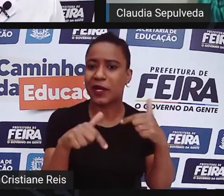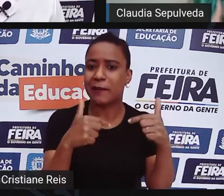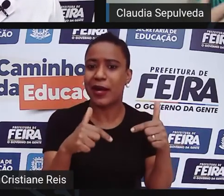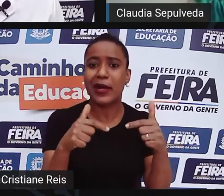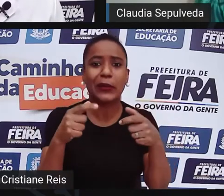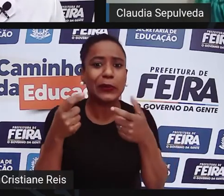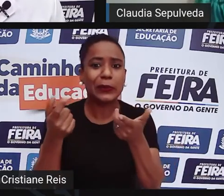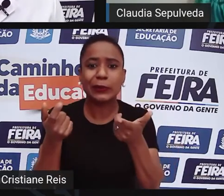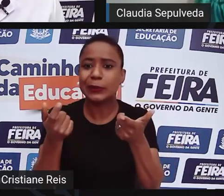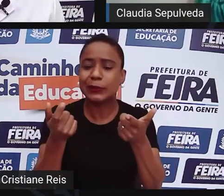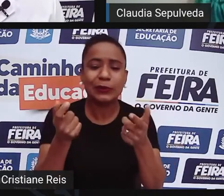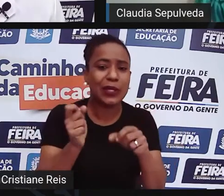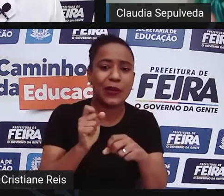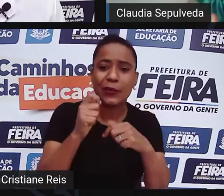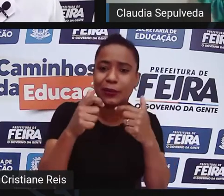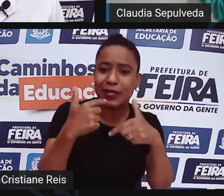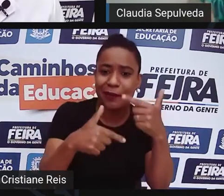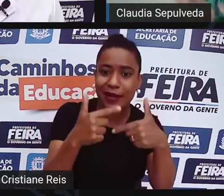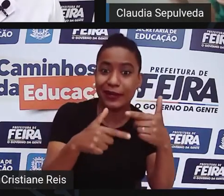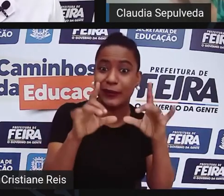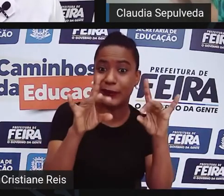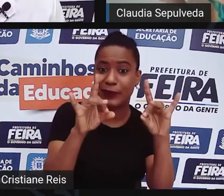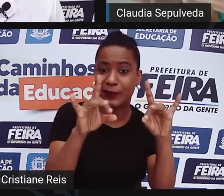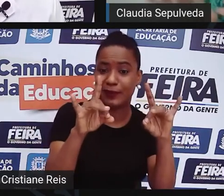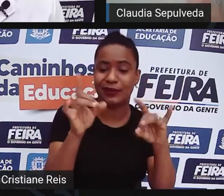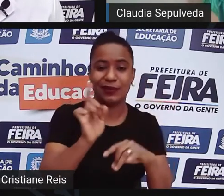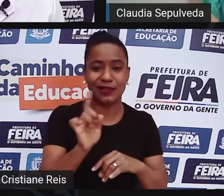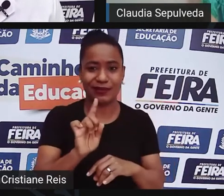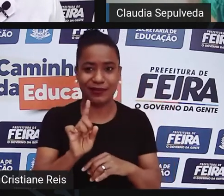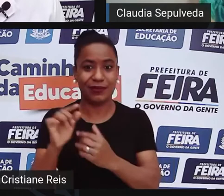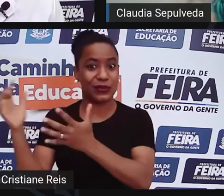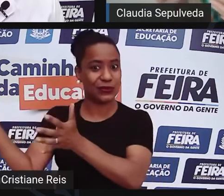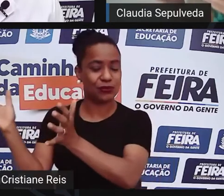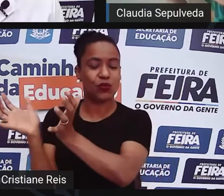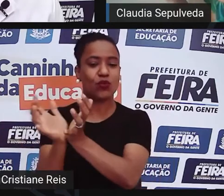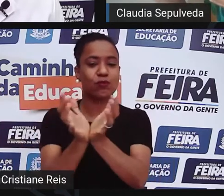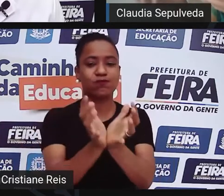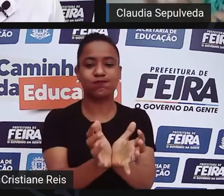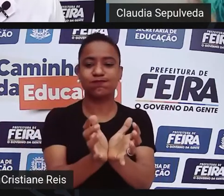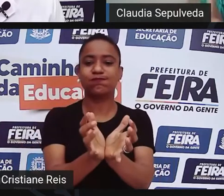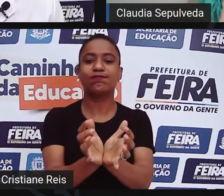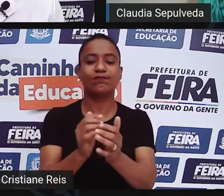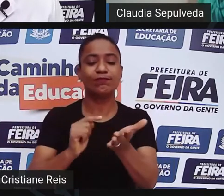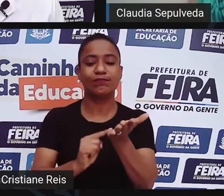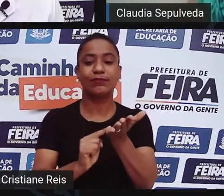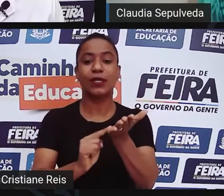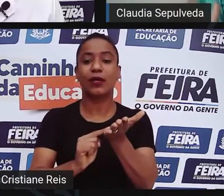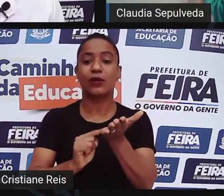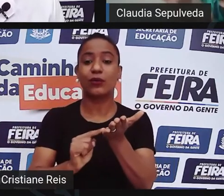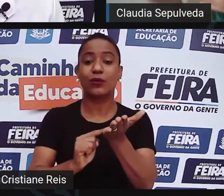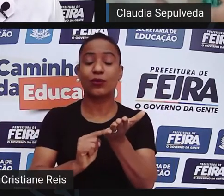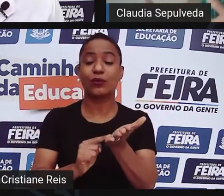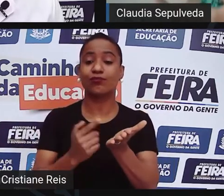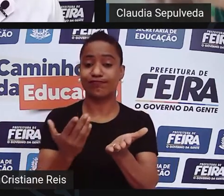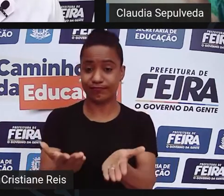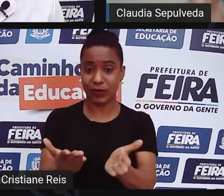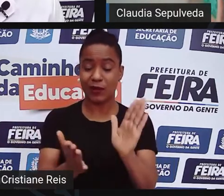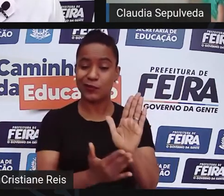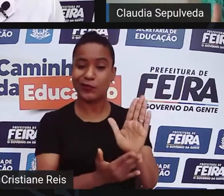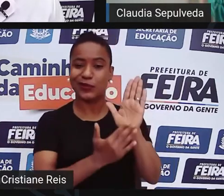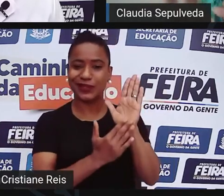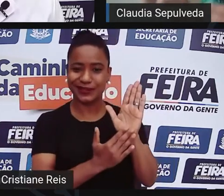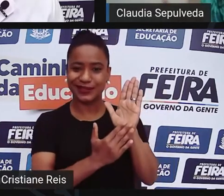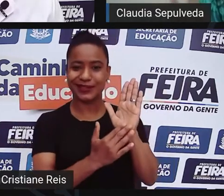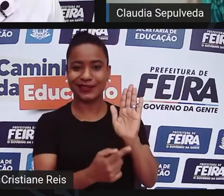não vai quem vai ocupar as atividades, mas sim aquele grupo que chega, e isso está numa política de embranquecimento e que tem a ver com